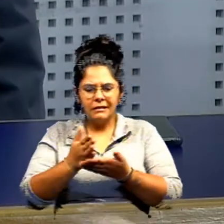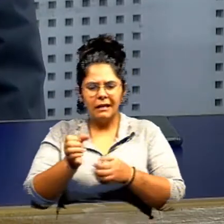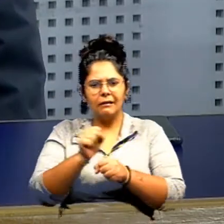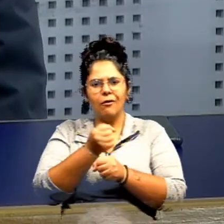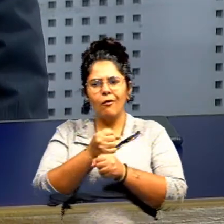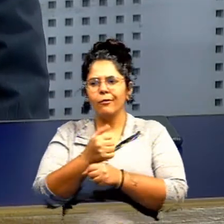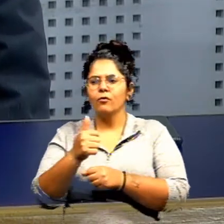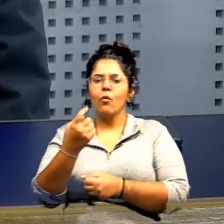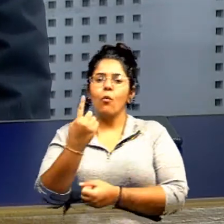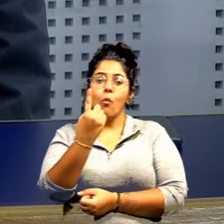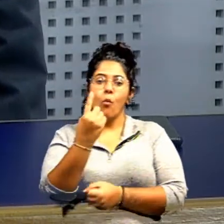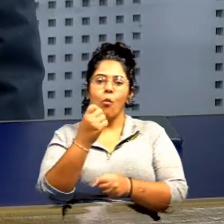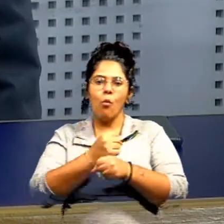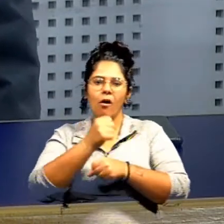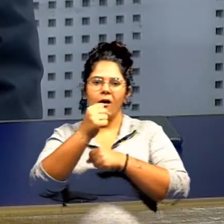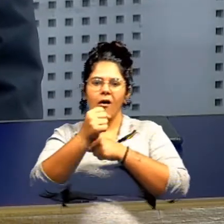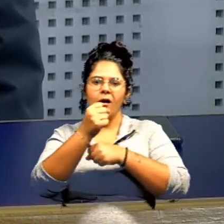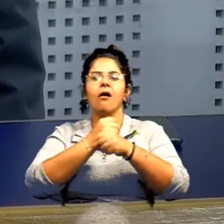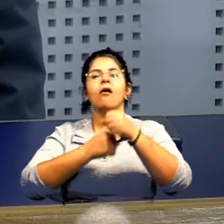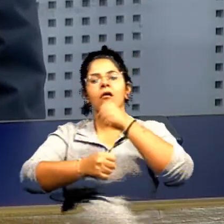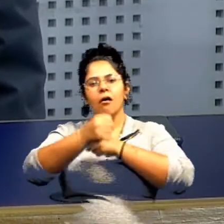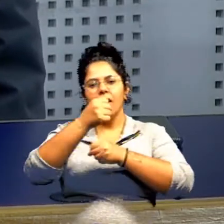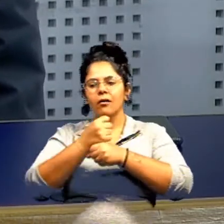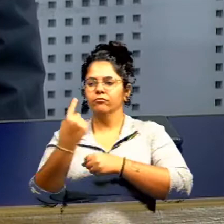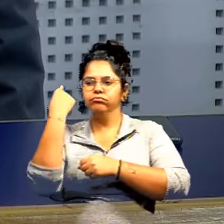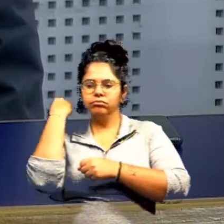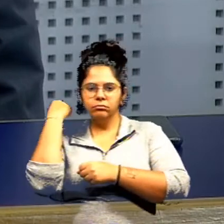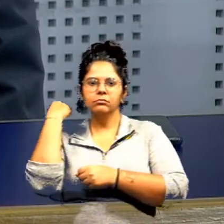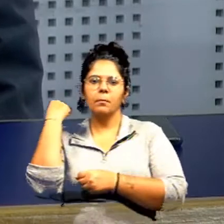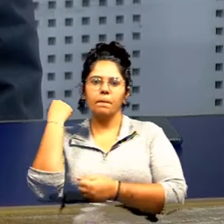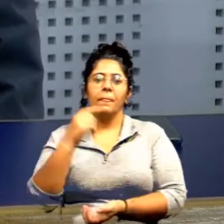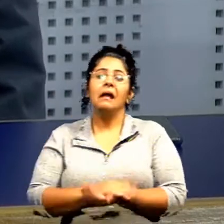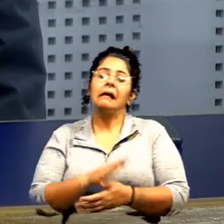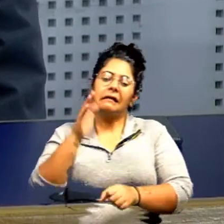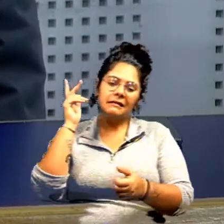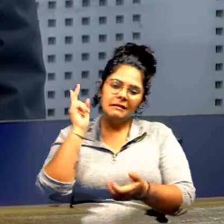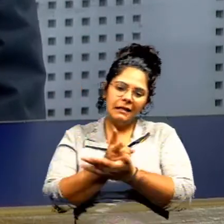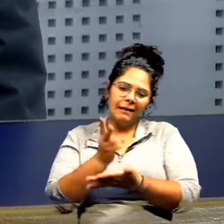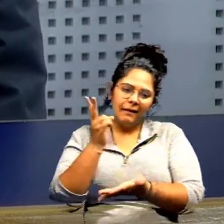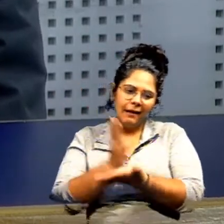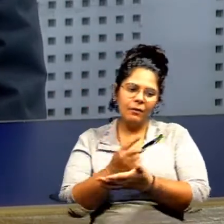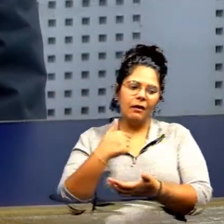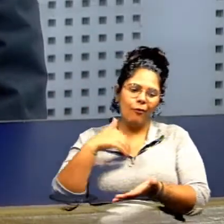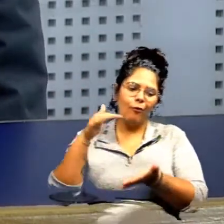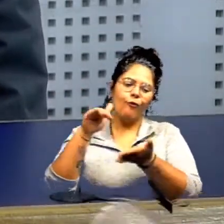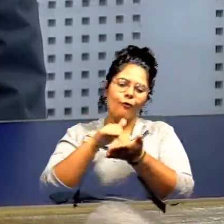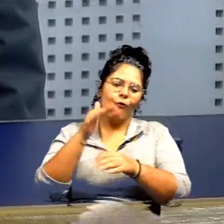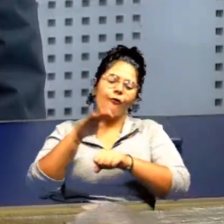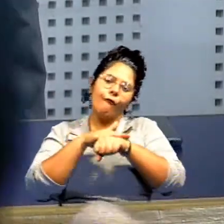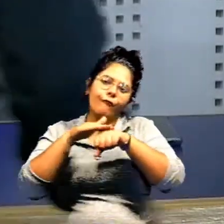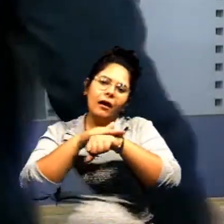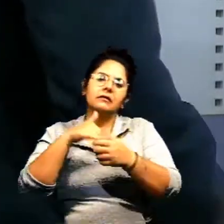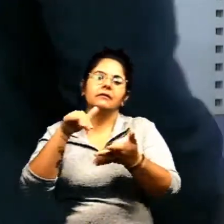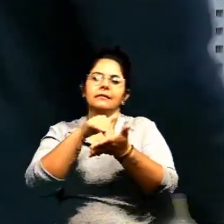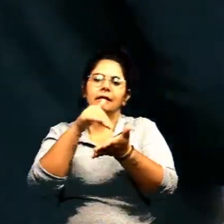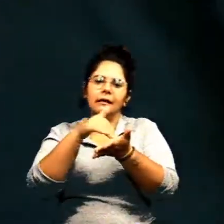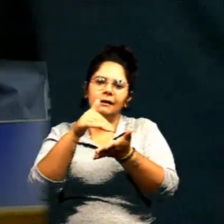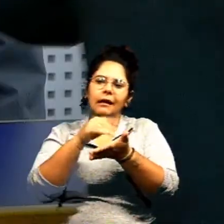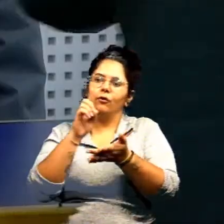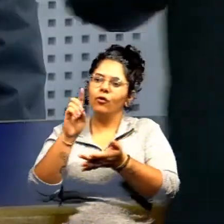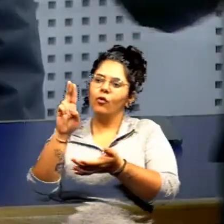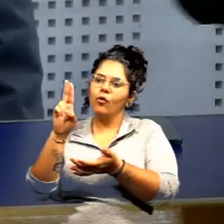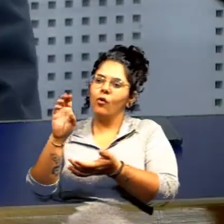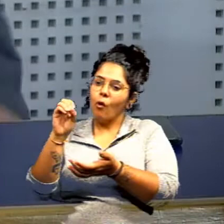E todas as vezes que eu vou falar com o secretário do Zanão, as máquinas vão para lá semana que vem. Já está terminando o